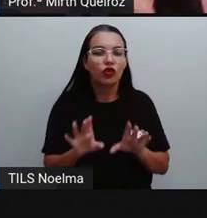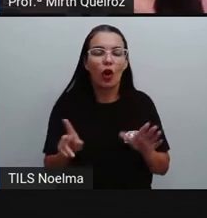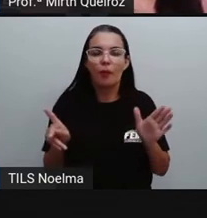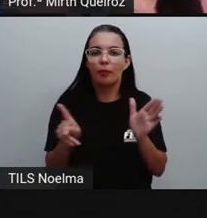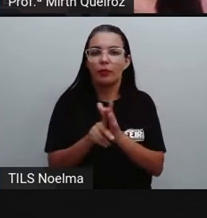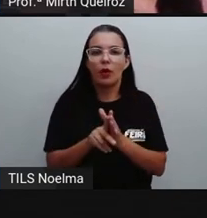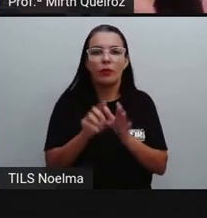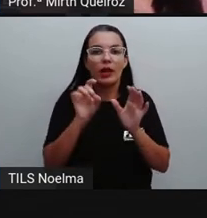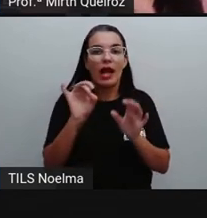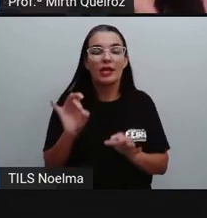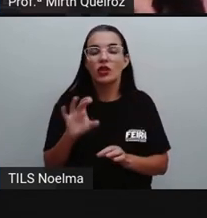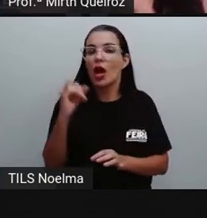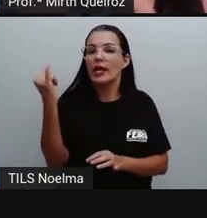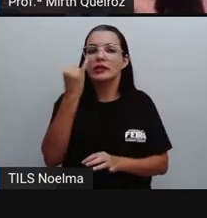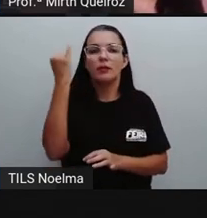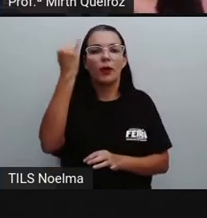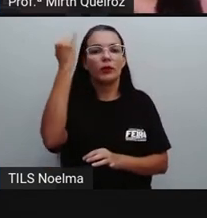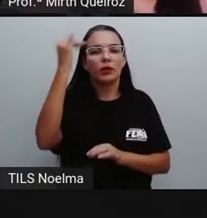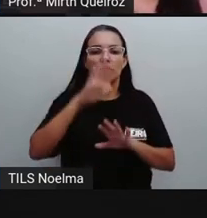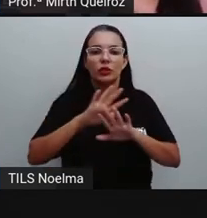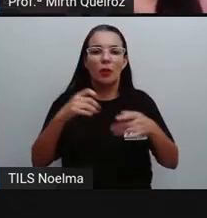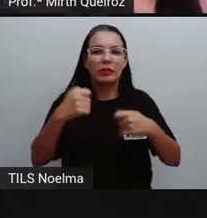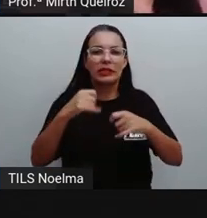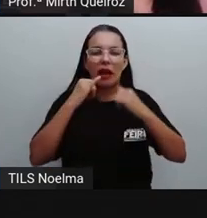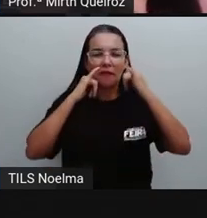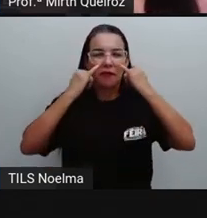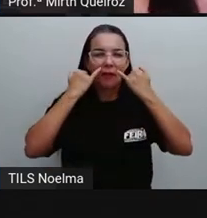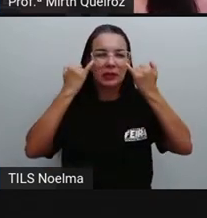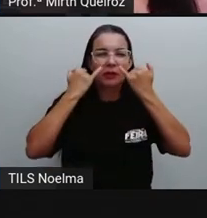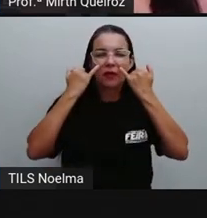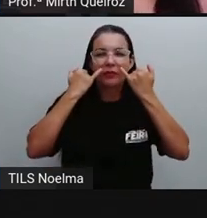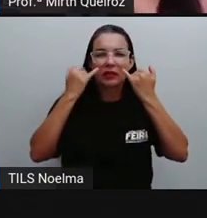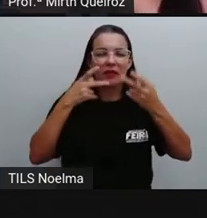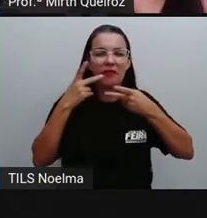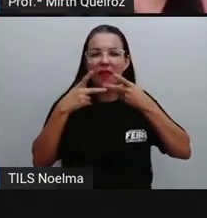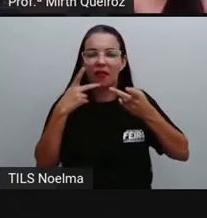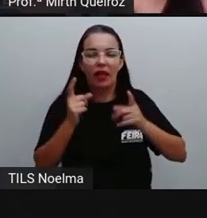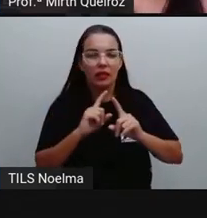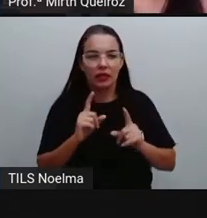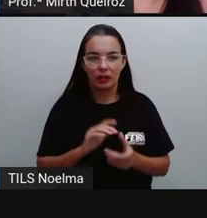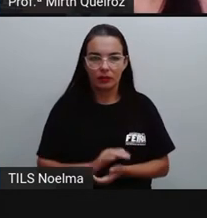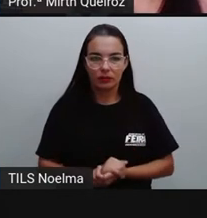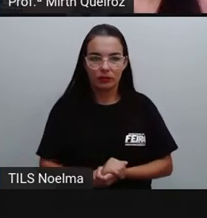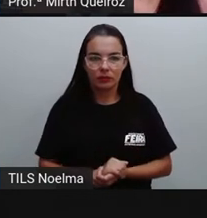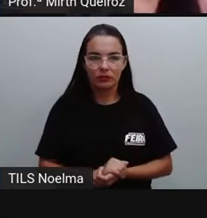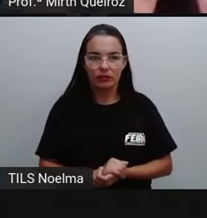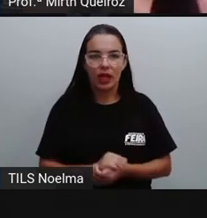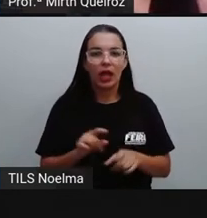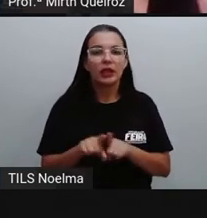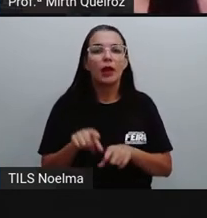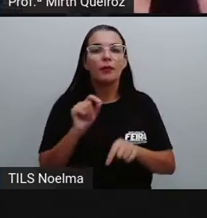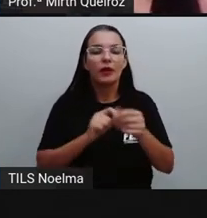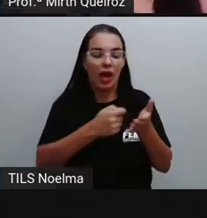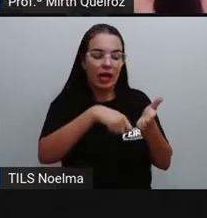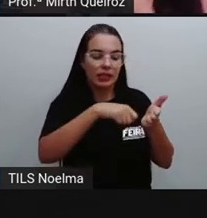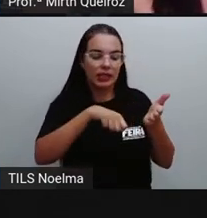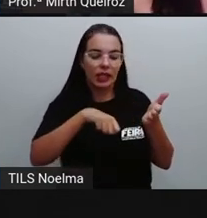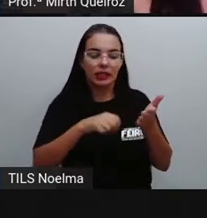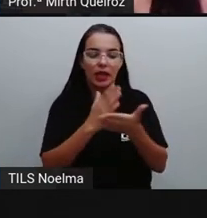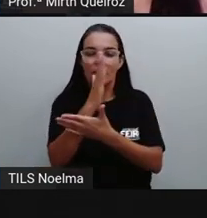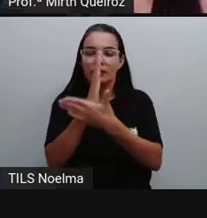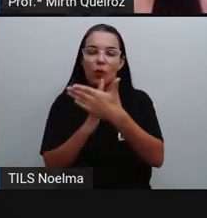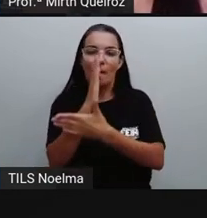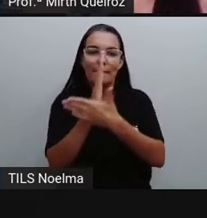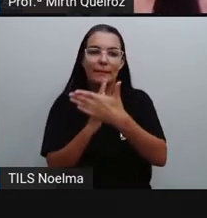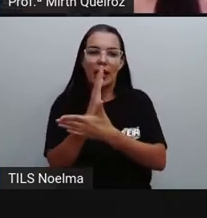as essenciais ao propósito comunicativo. A assinatura, ela está